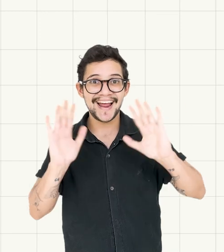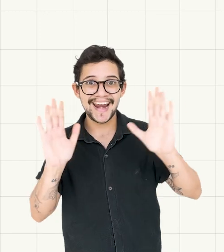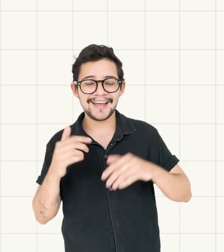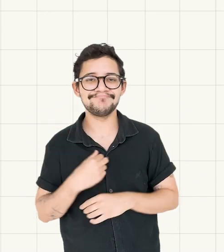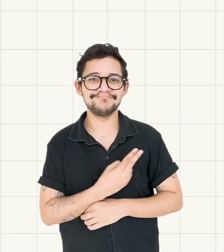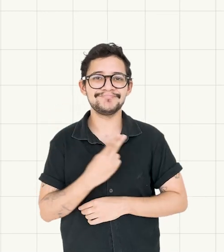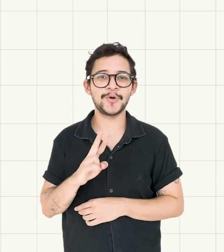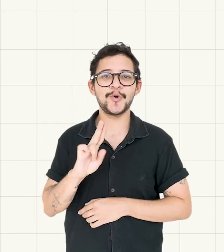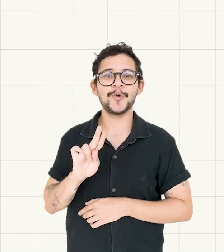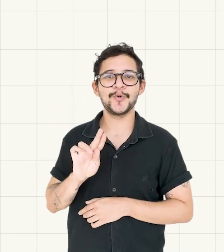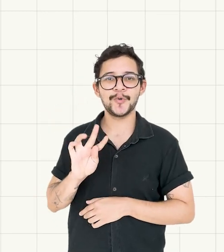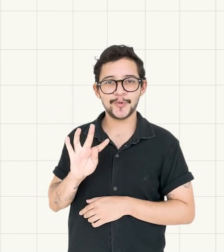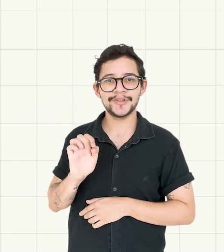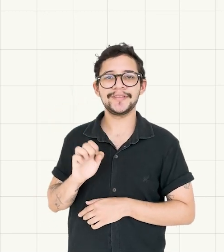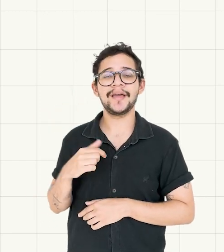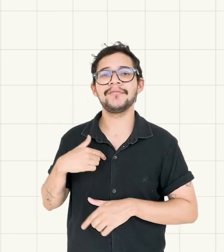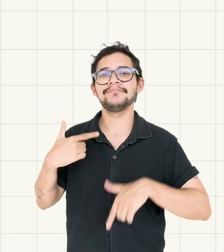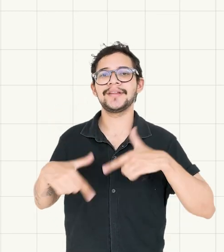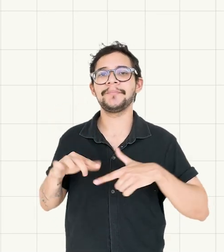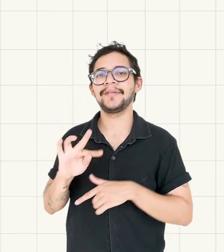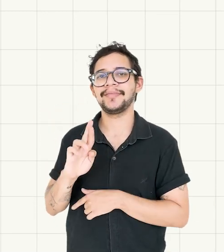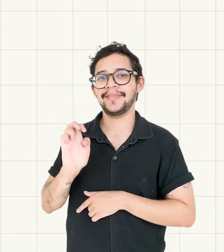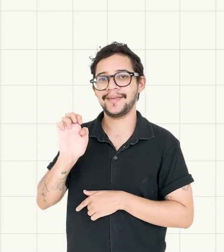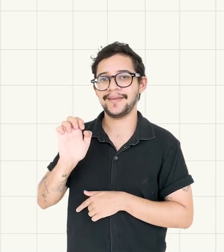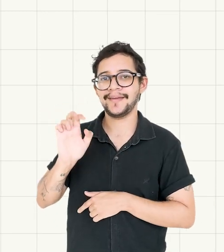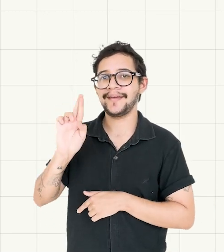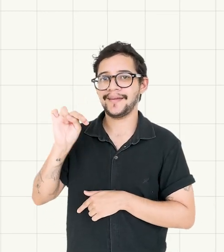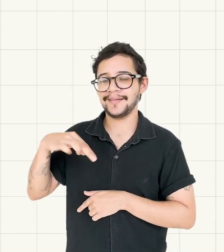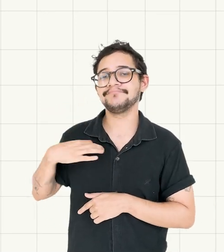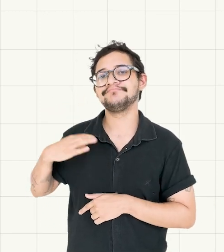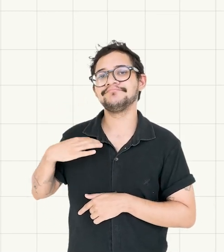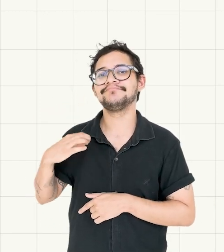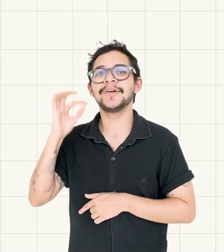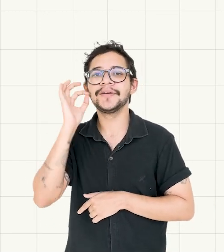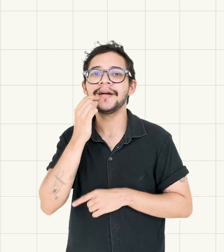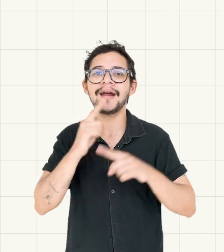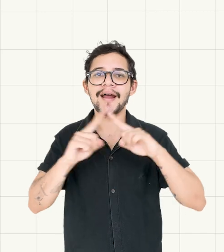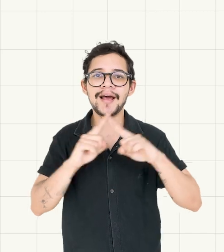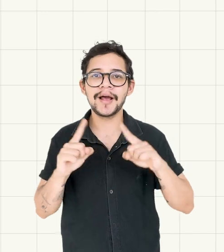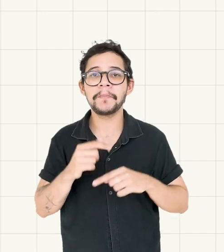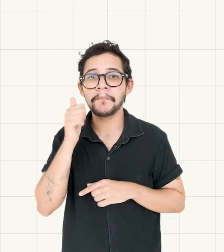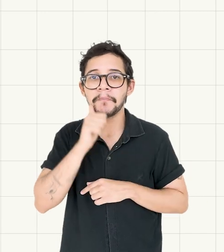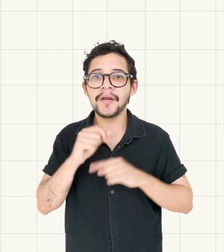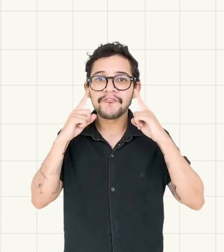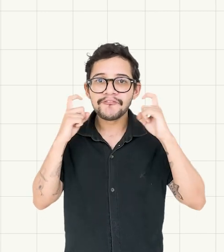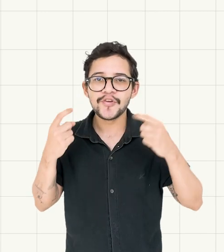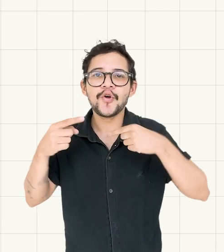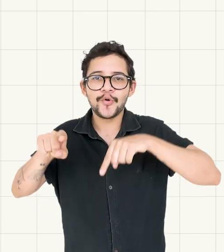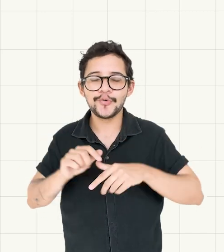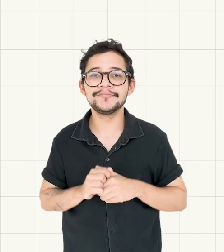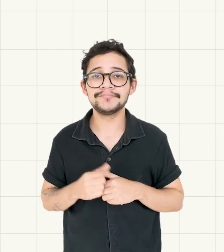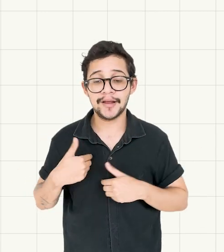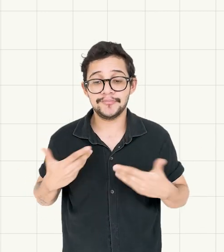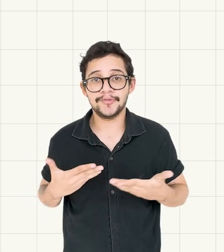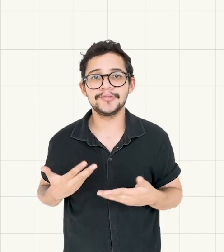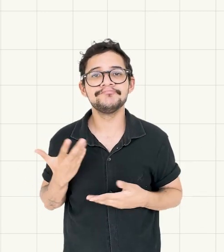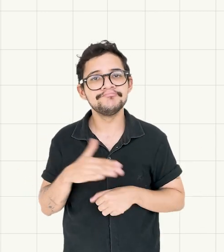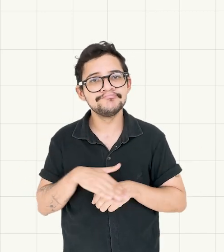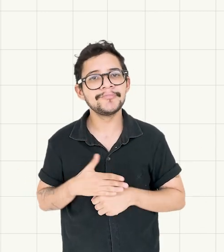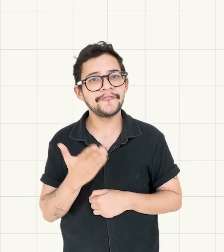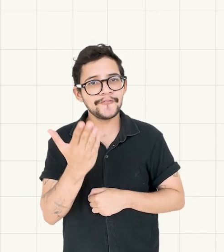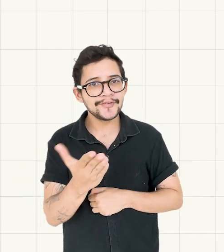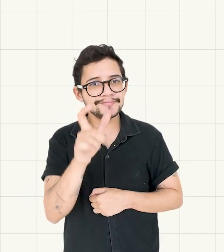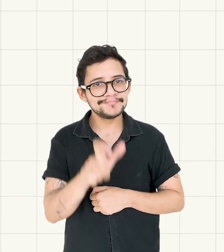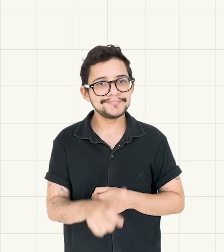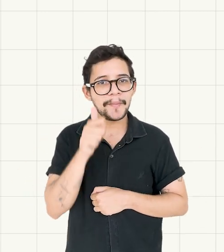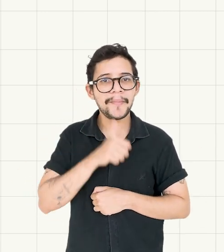Olá, meu nome é Ruth, sou servidora do TRRN e voluntária da Ouvidoria da Mulher. Hoje eu estou aqui para